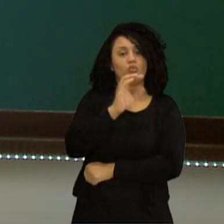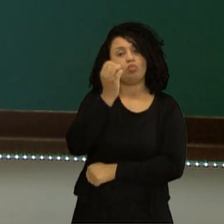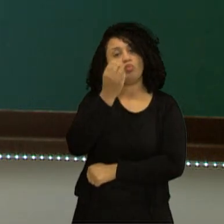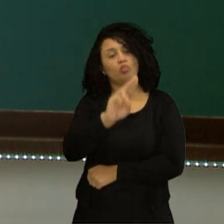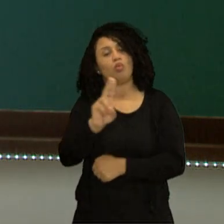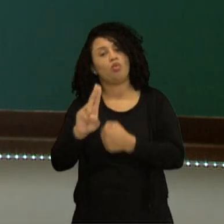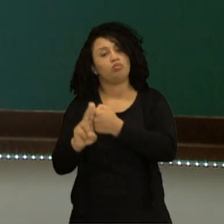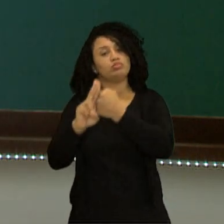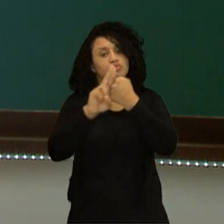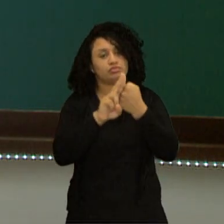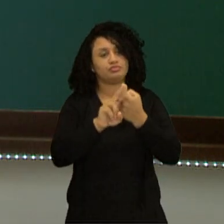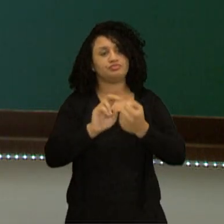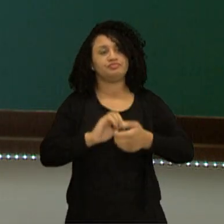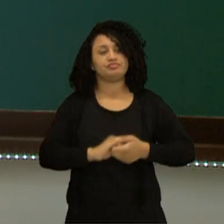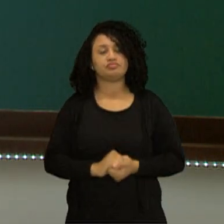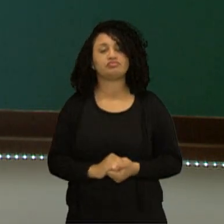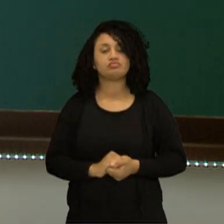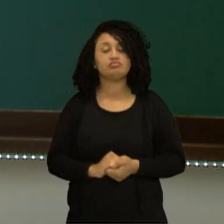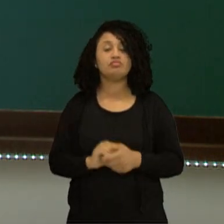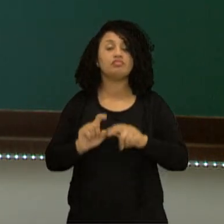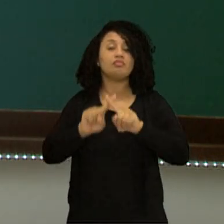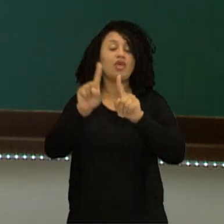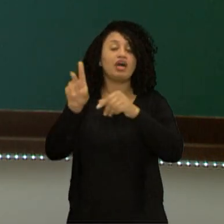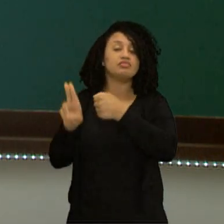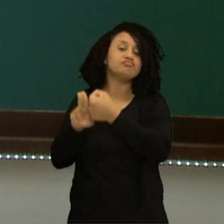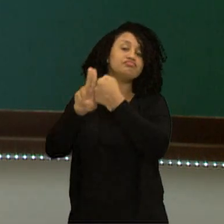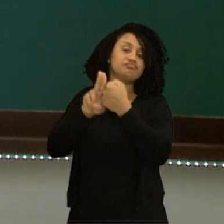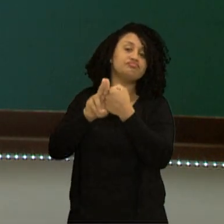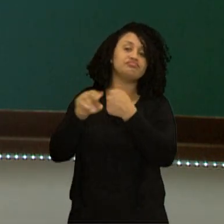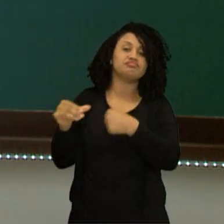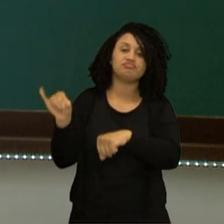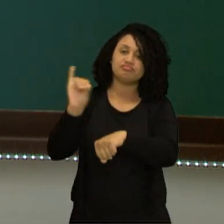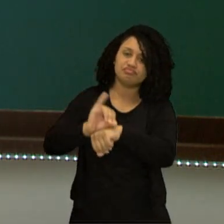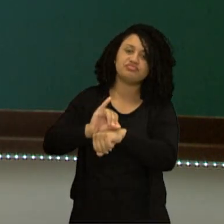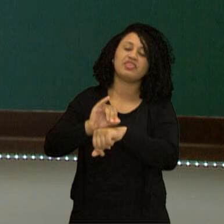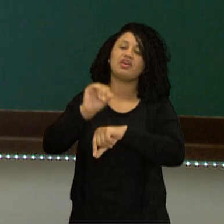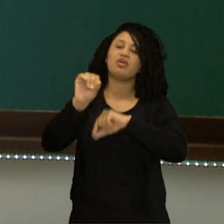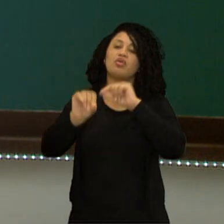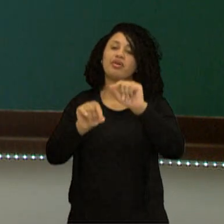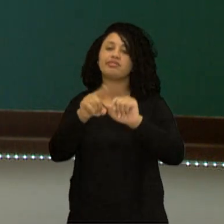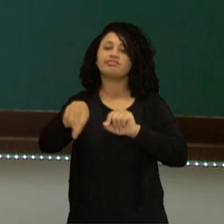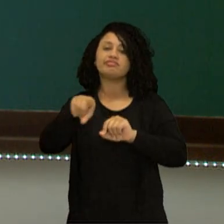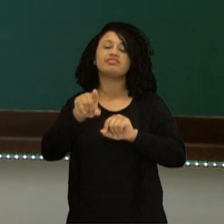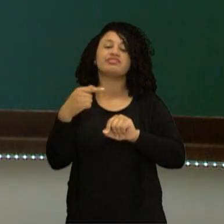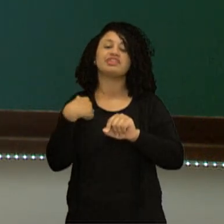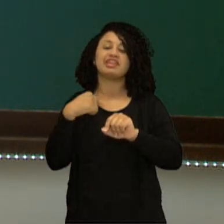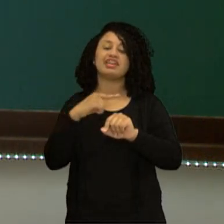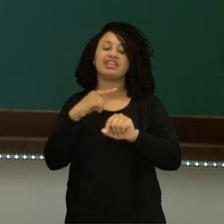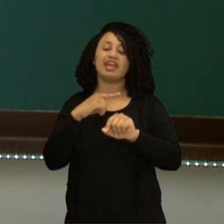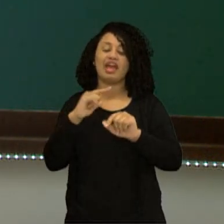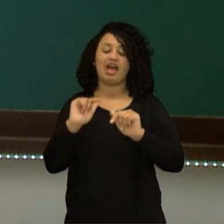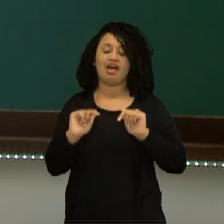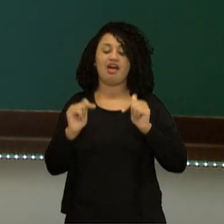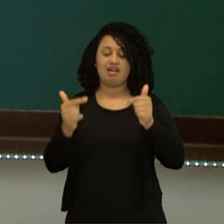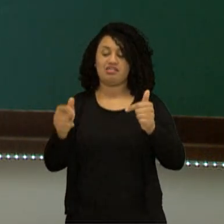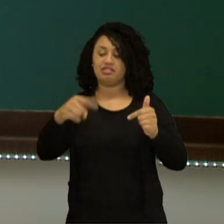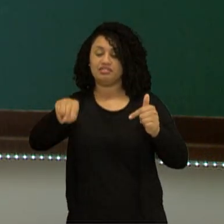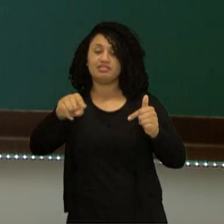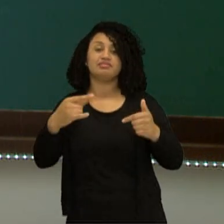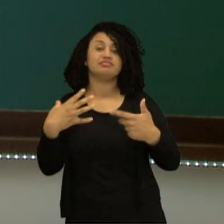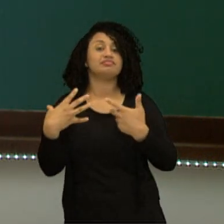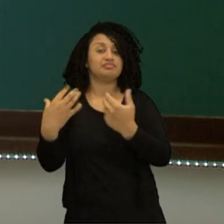o pronome. Já os object pronouns são aqueles que vão receber a ação, que vão